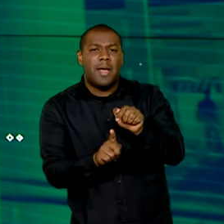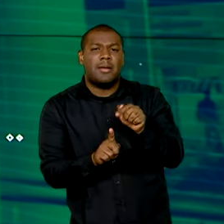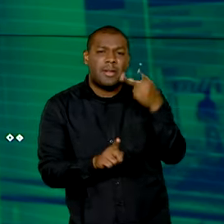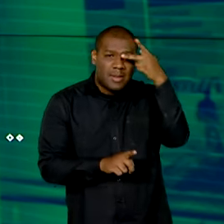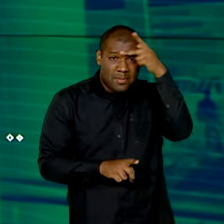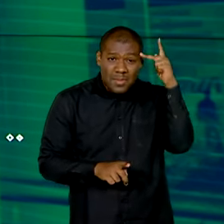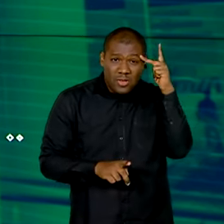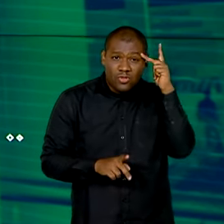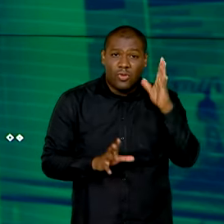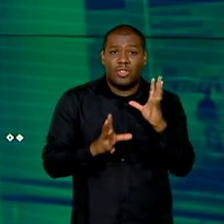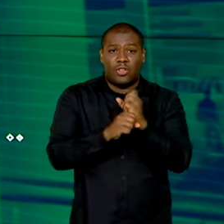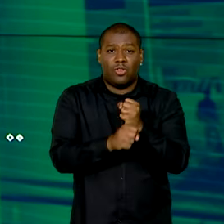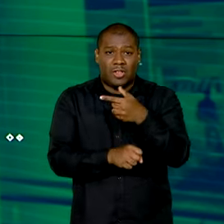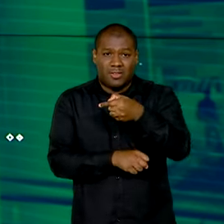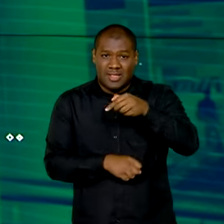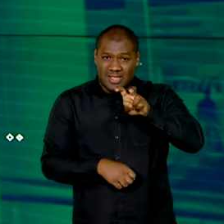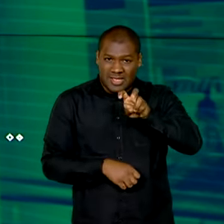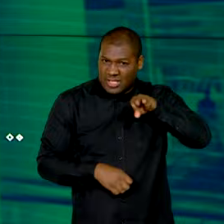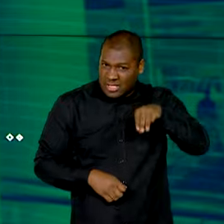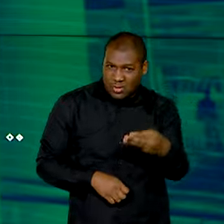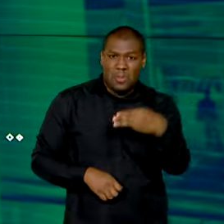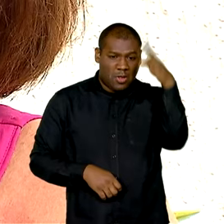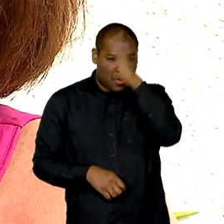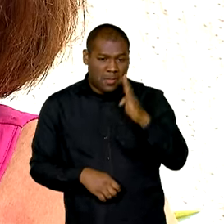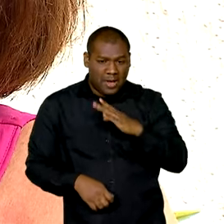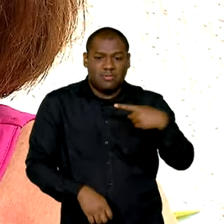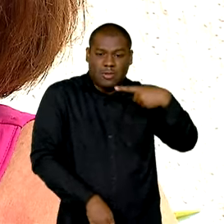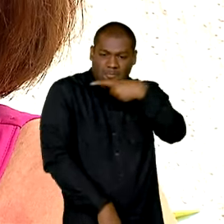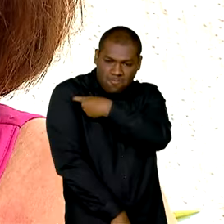milhões de pessoas em todo o país.